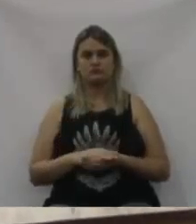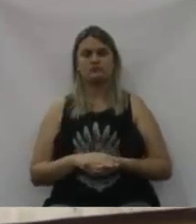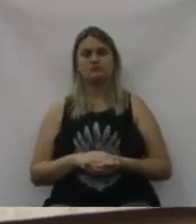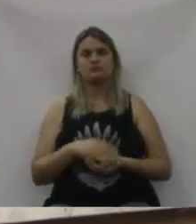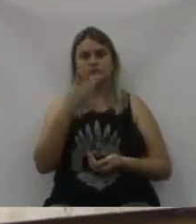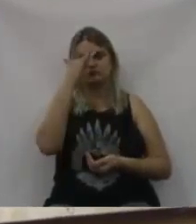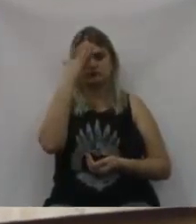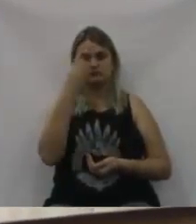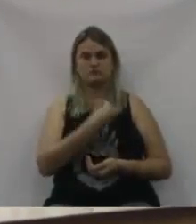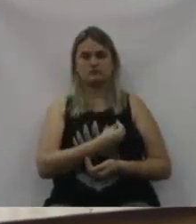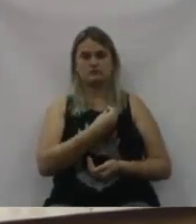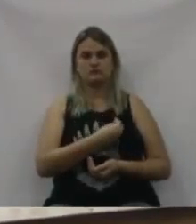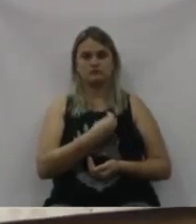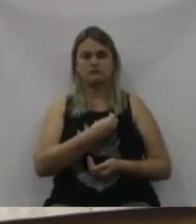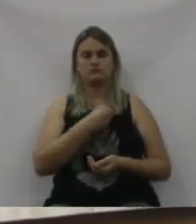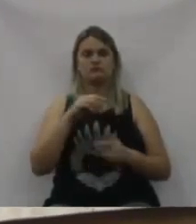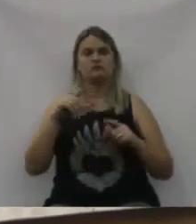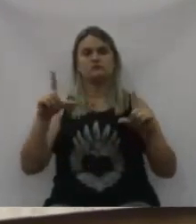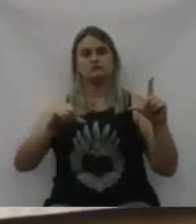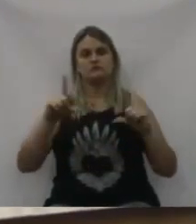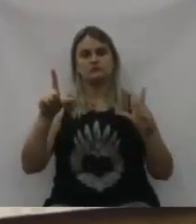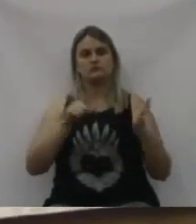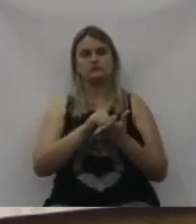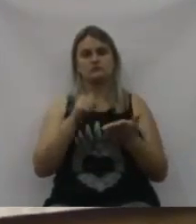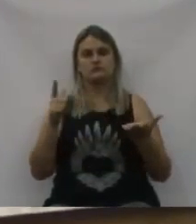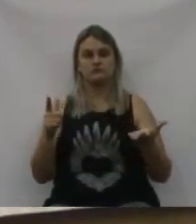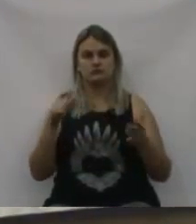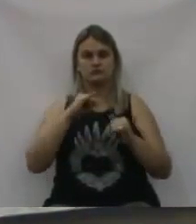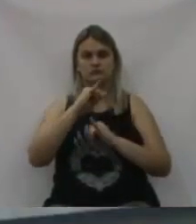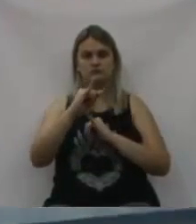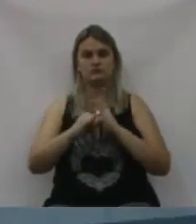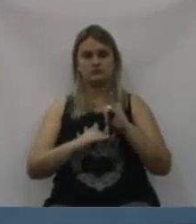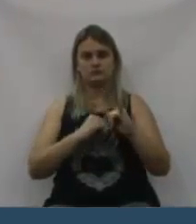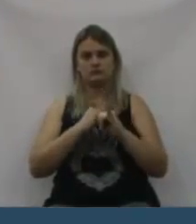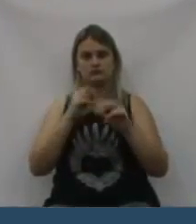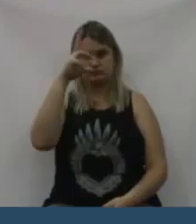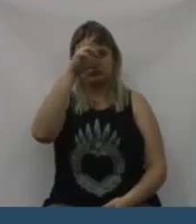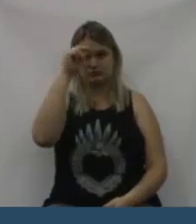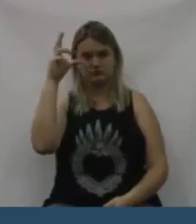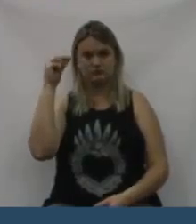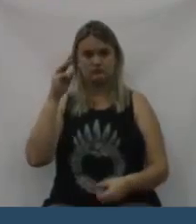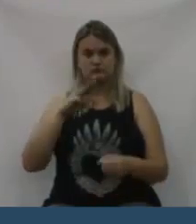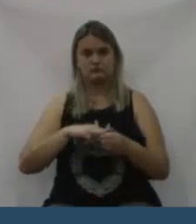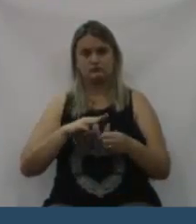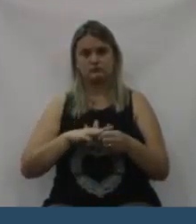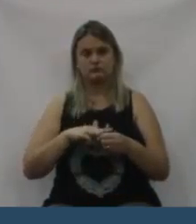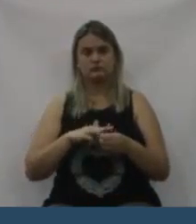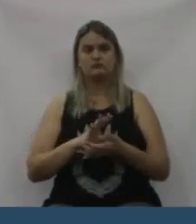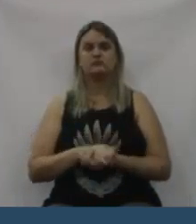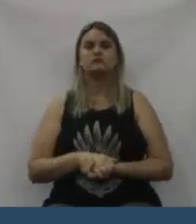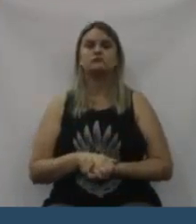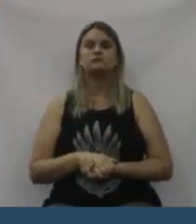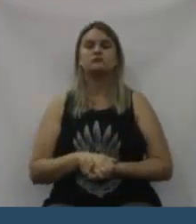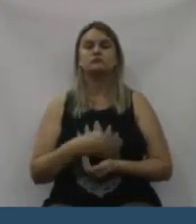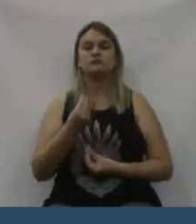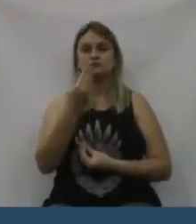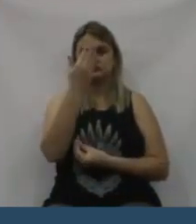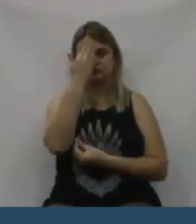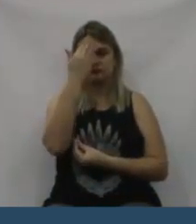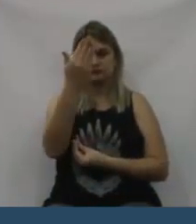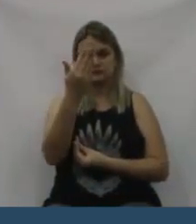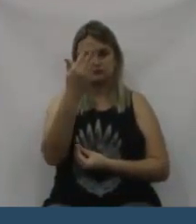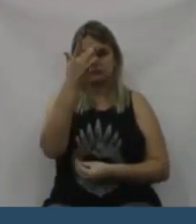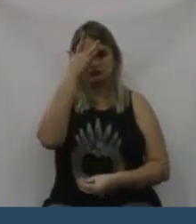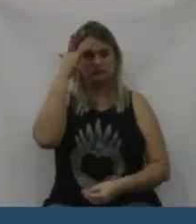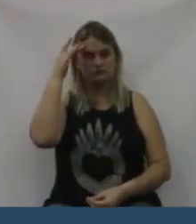Senhor presidente, a mesa diretora, os senhores vereadores, os munícipes presentes, a